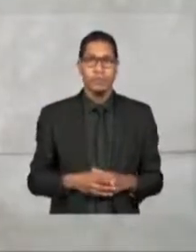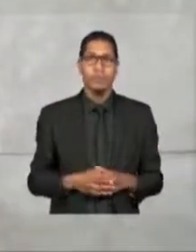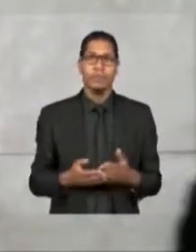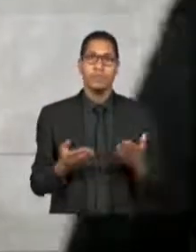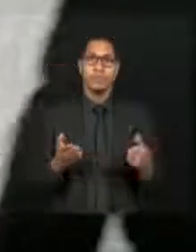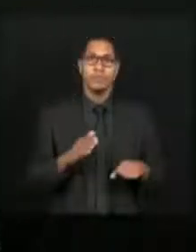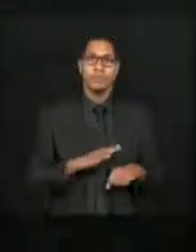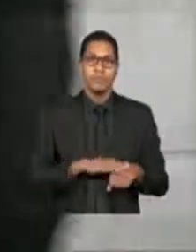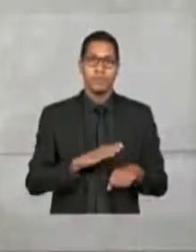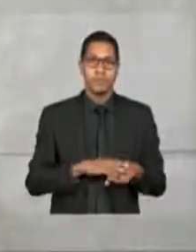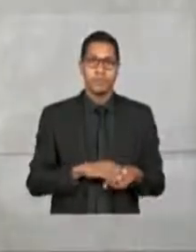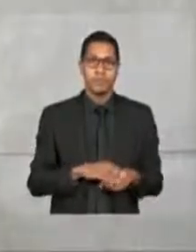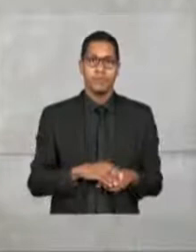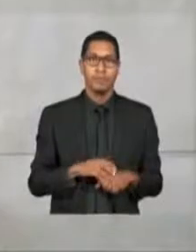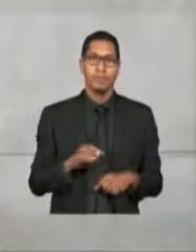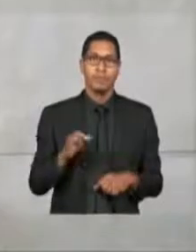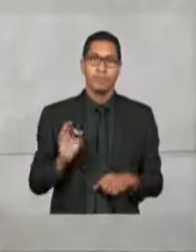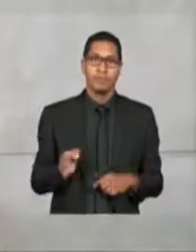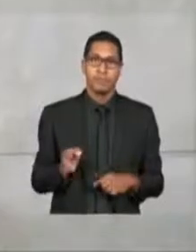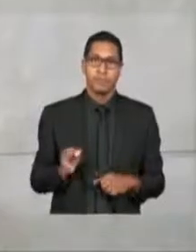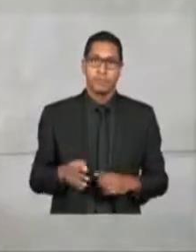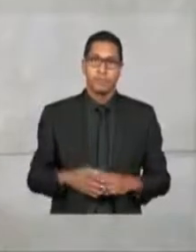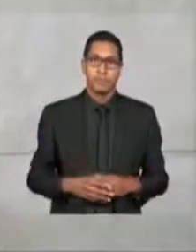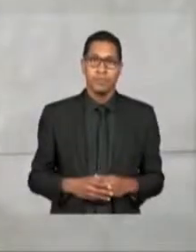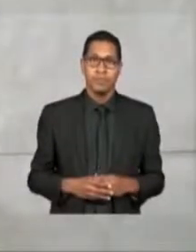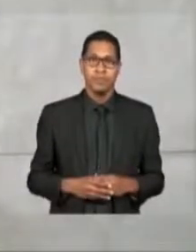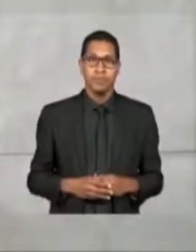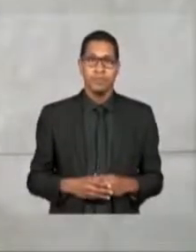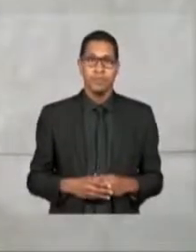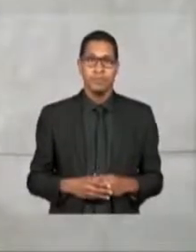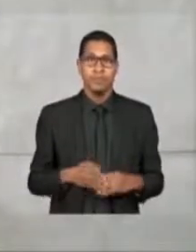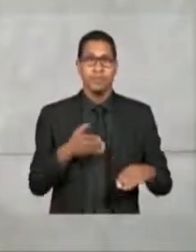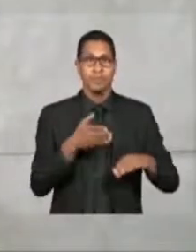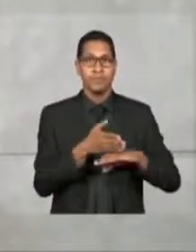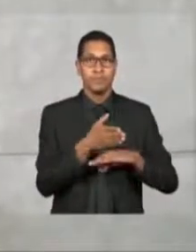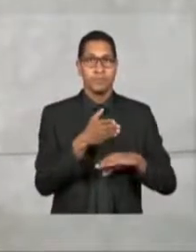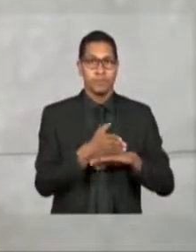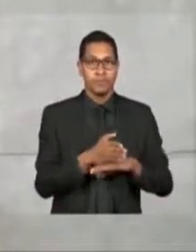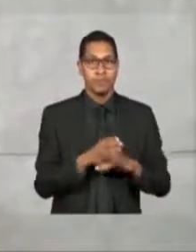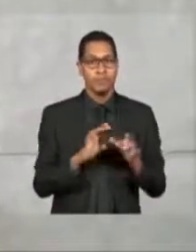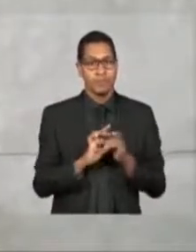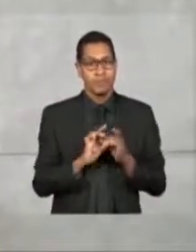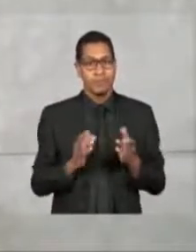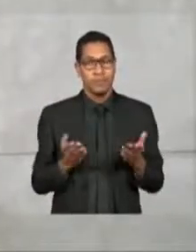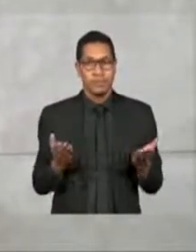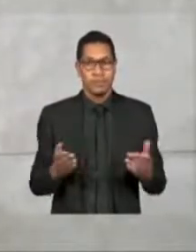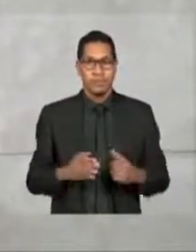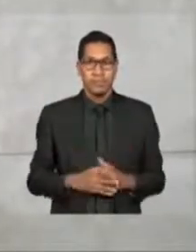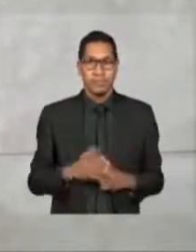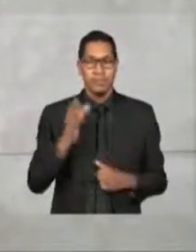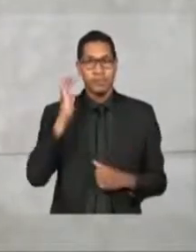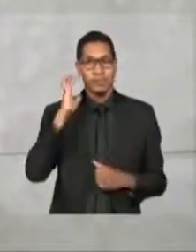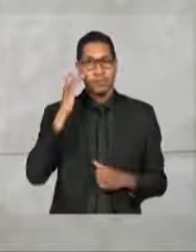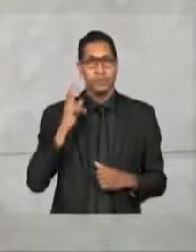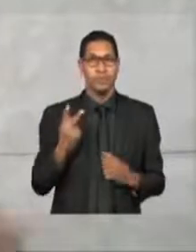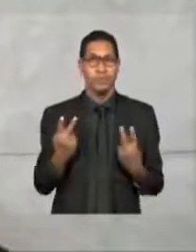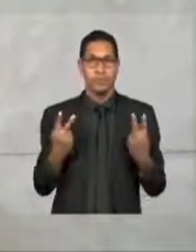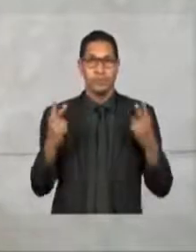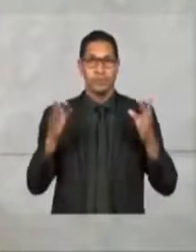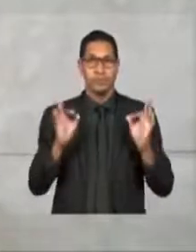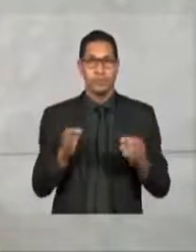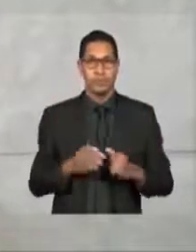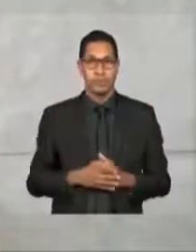foi extremamente acessível a isso. E eu acho que isso é uma grande vitória.